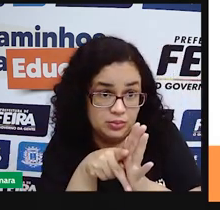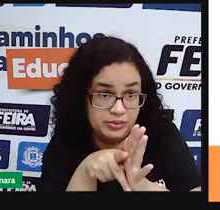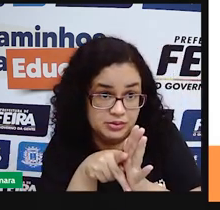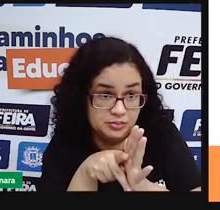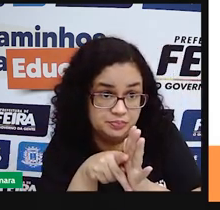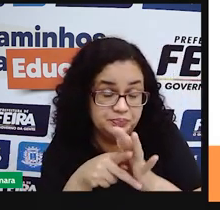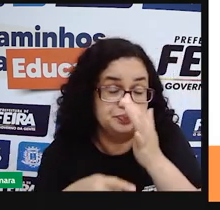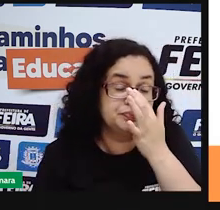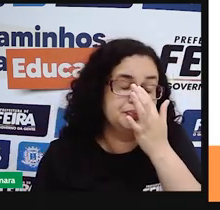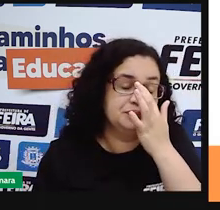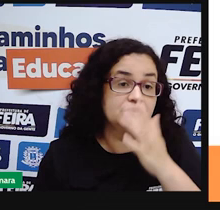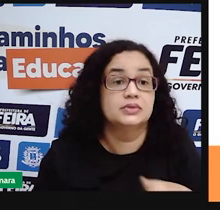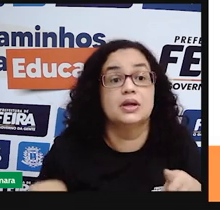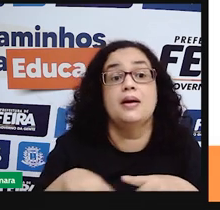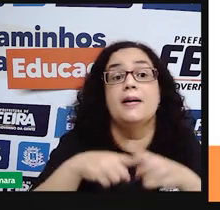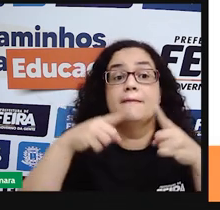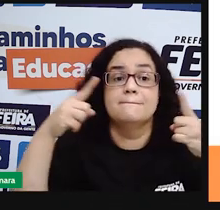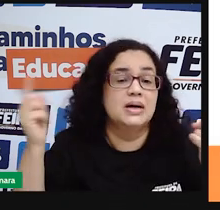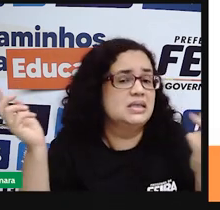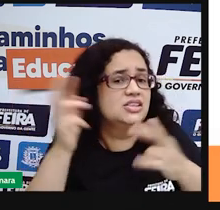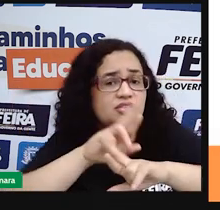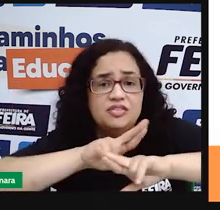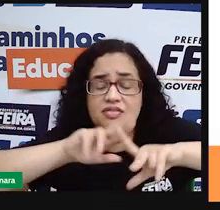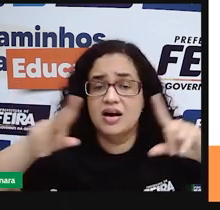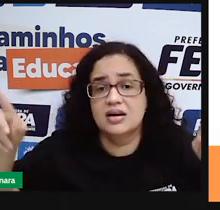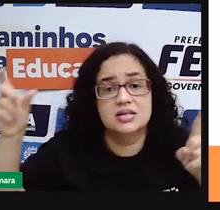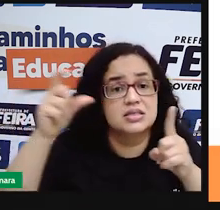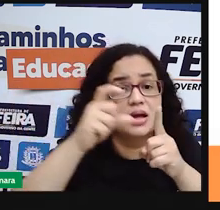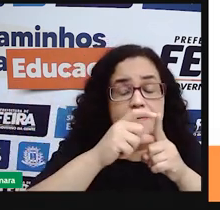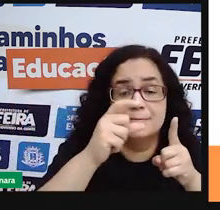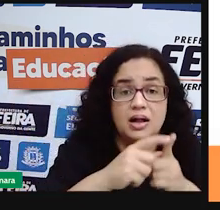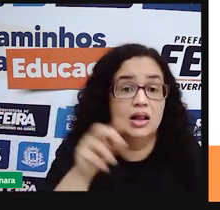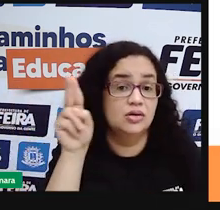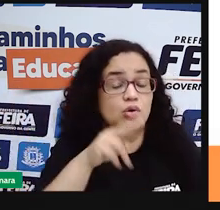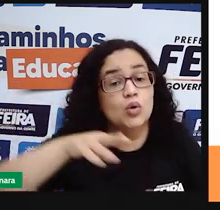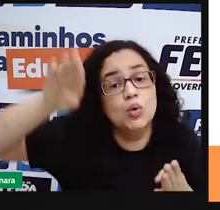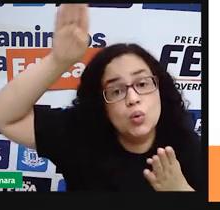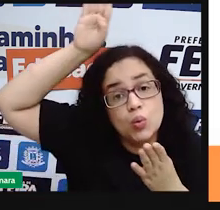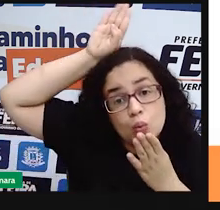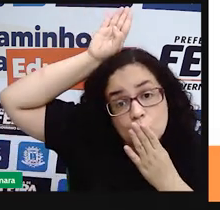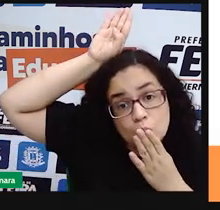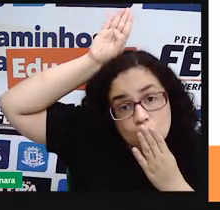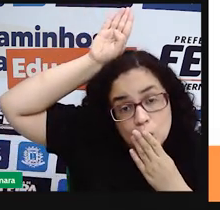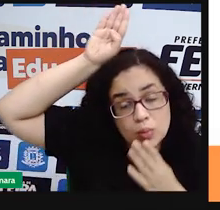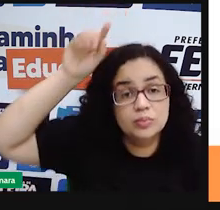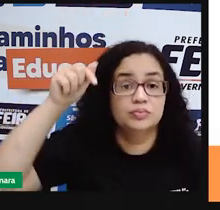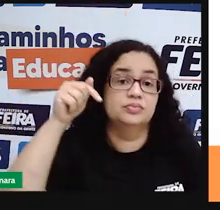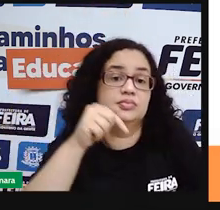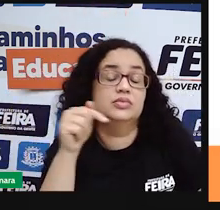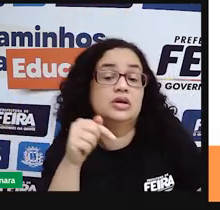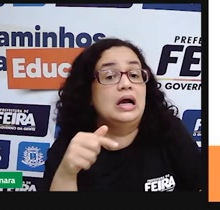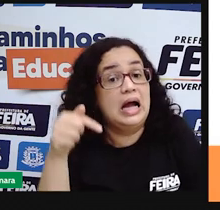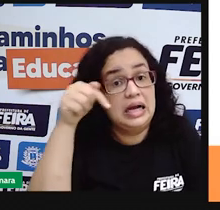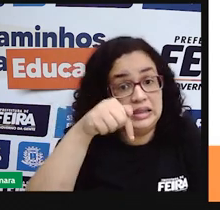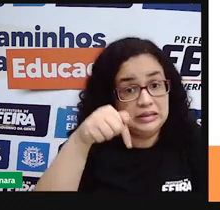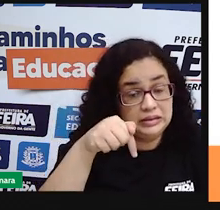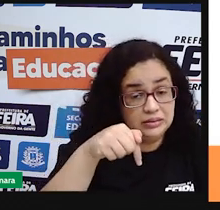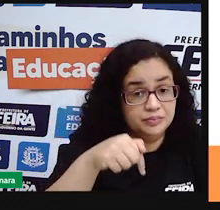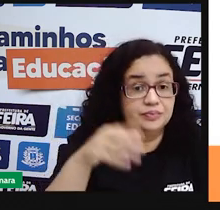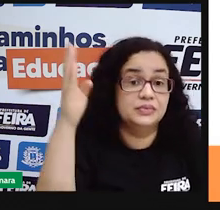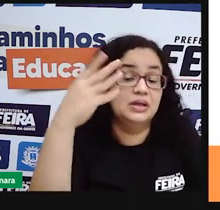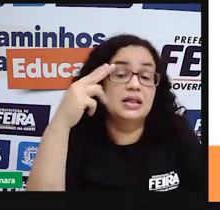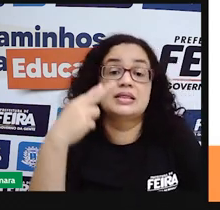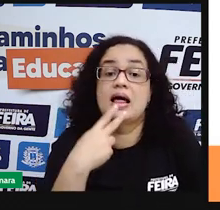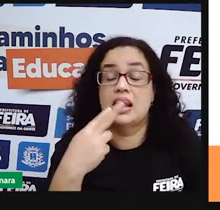indígena mas muitas palavras utilizadas pelos indígenas foram introduzidas também na língua